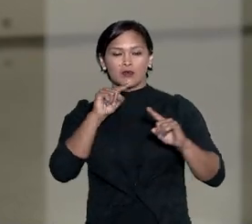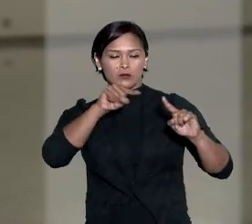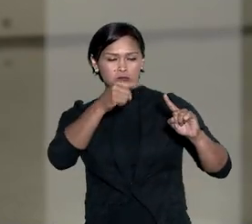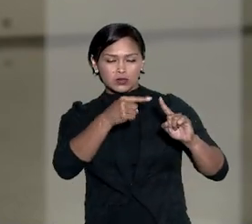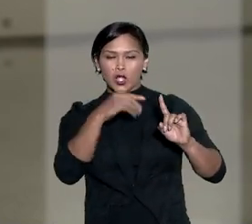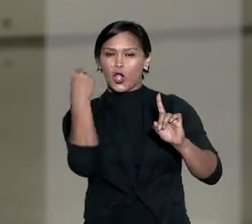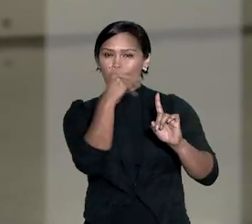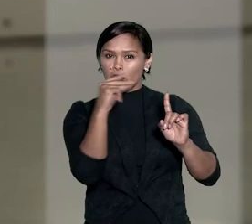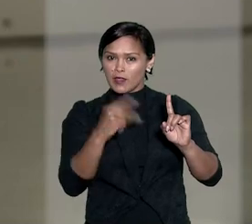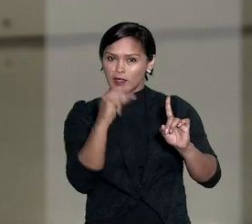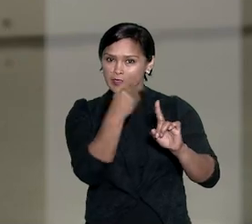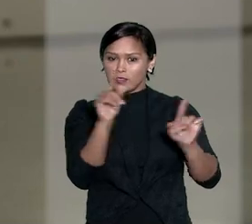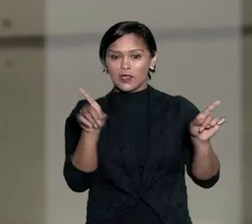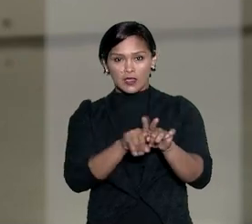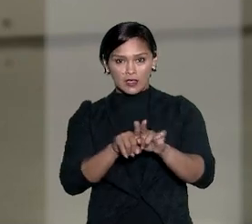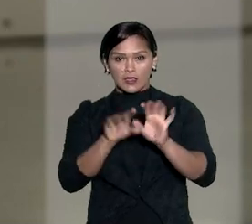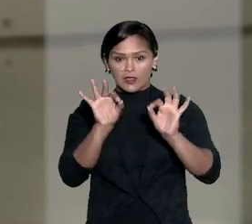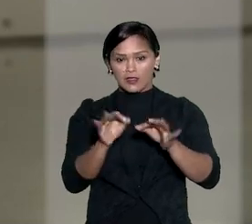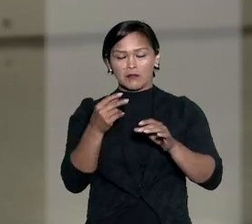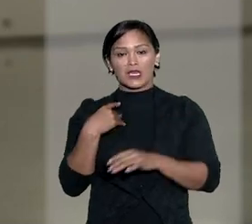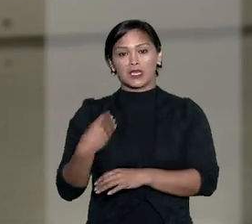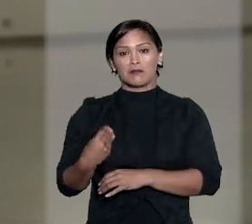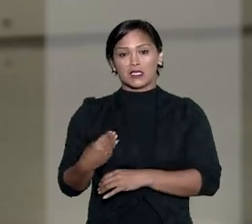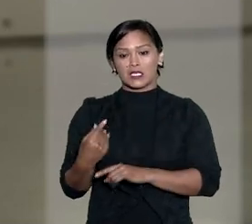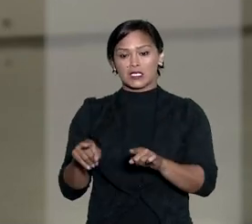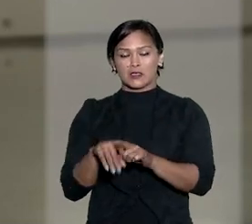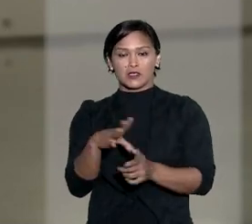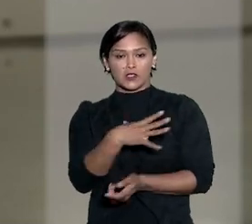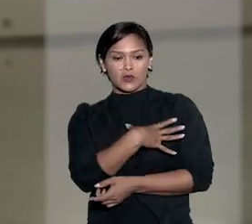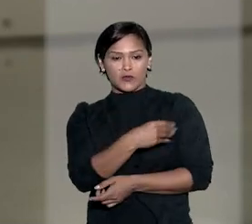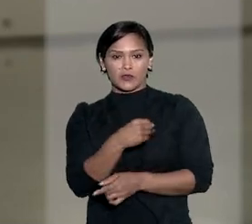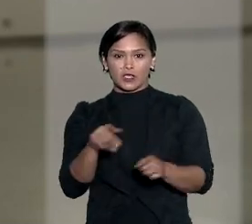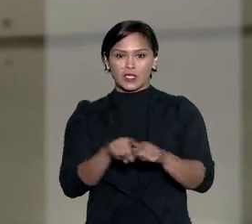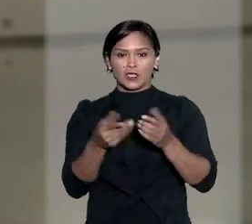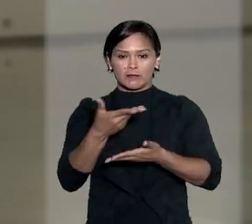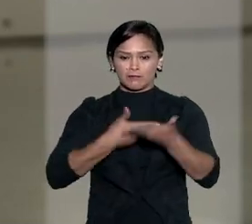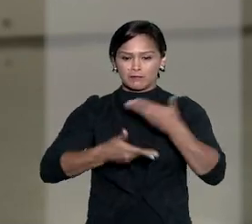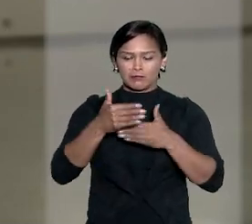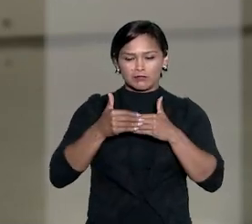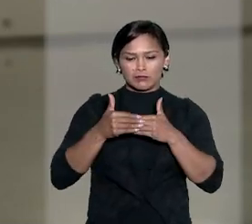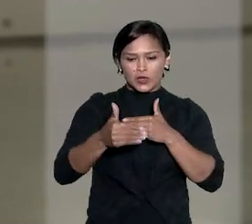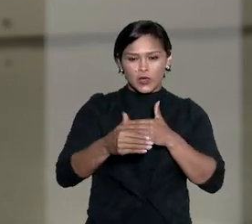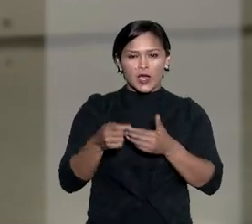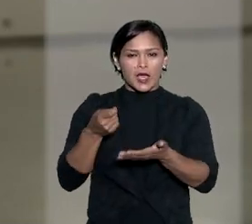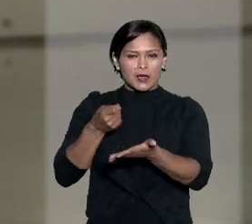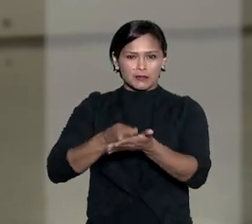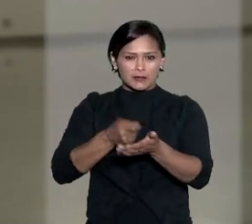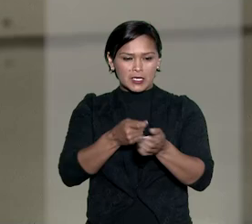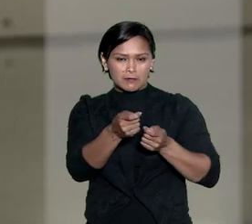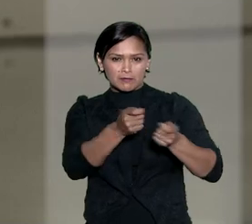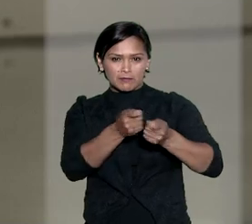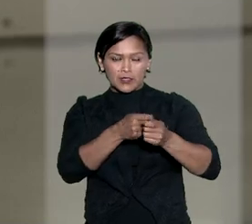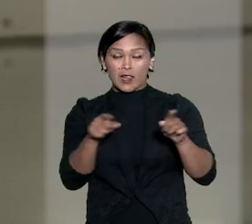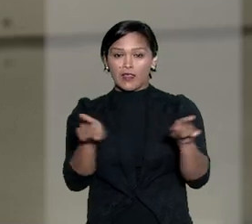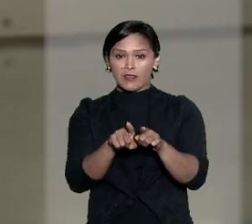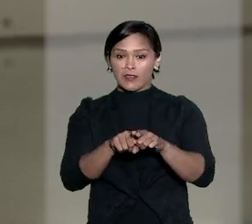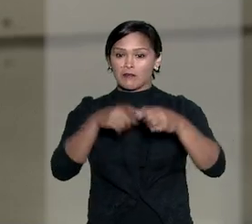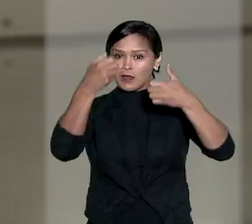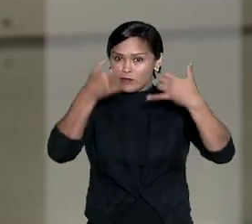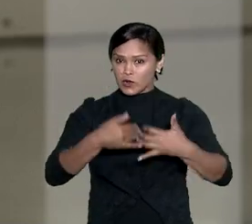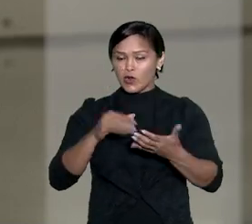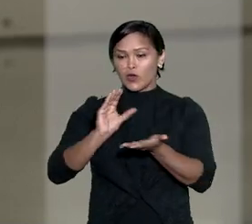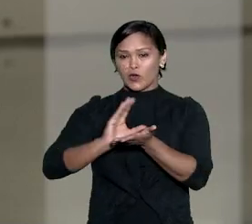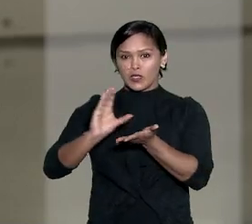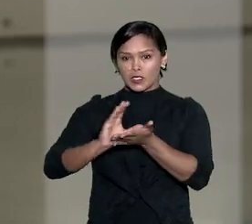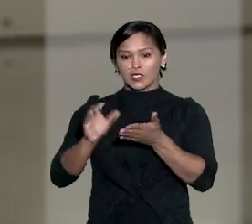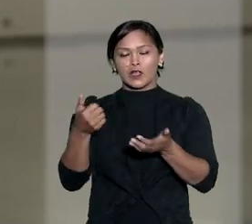agredi-la fisicamente, inclusive na presença da criança, além de ter passado a persegui-la. Ela pleiteou ainda